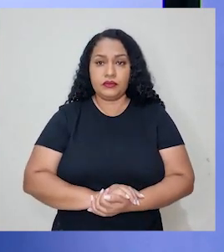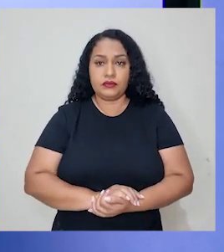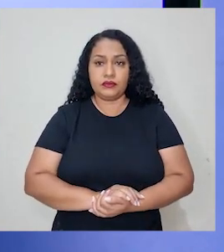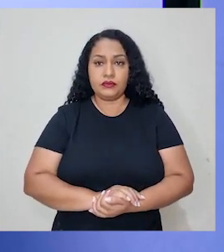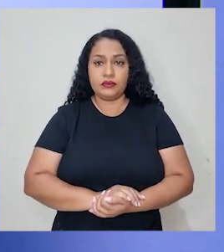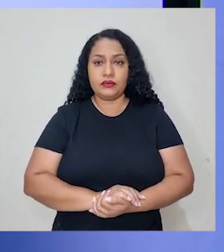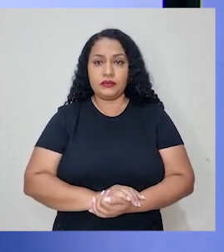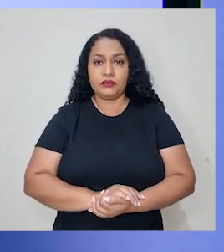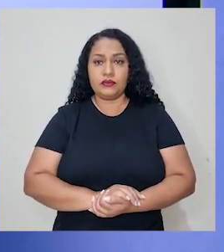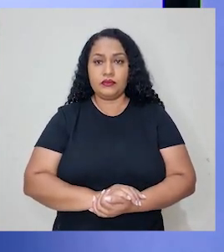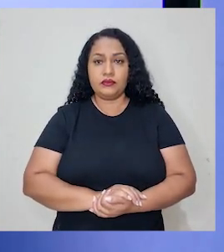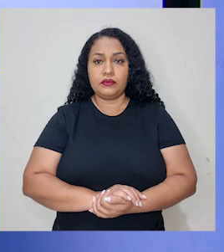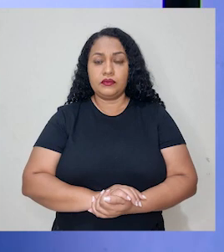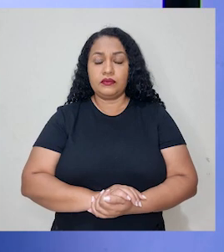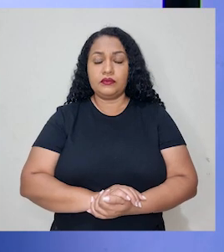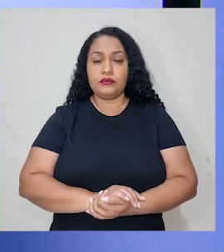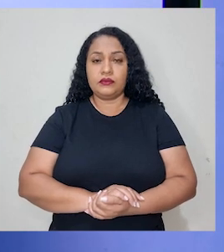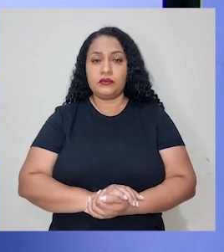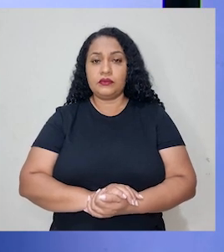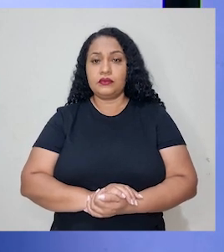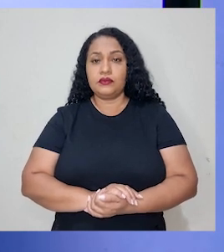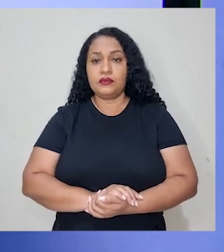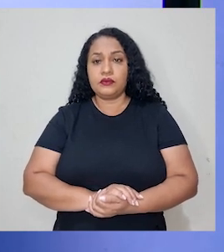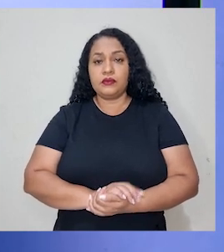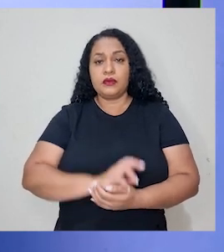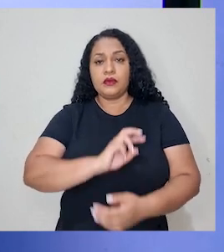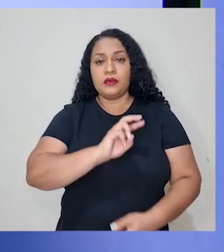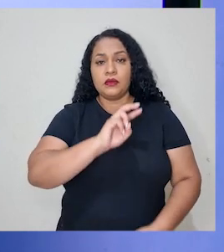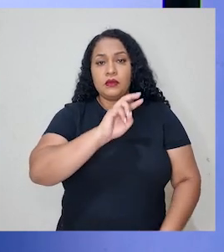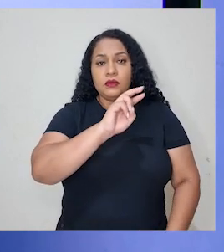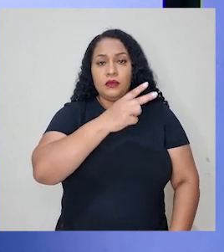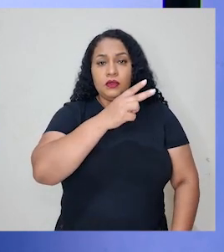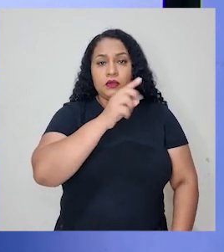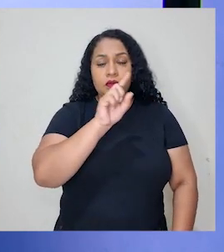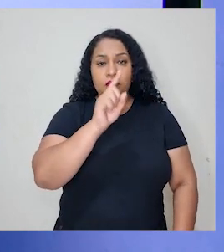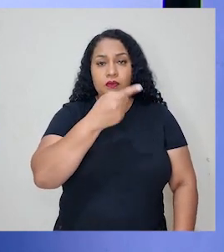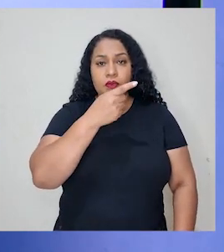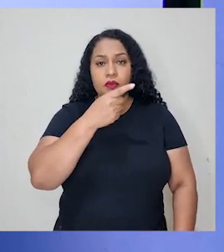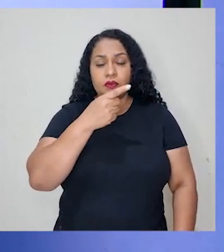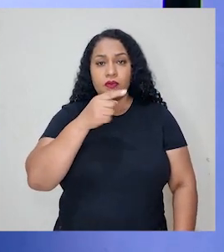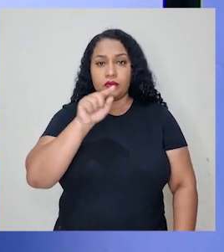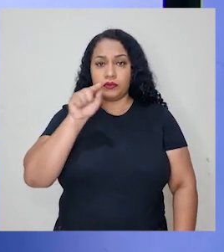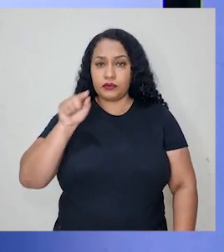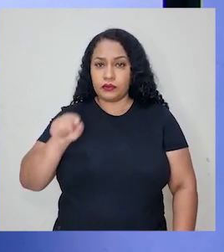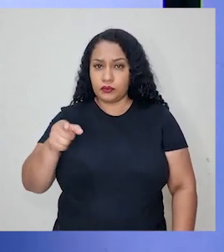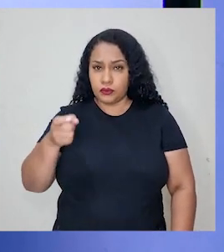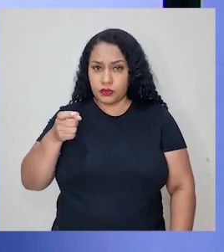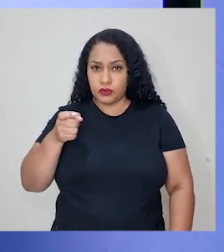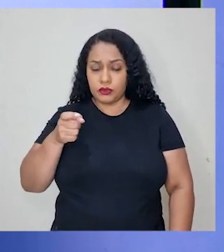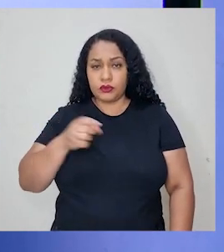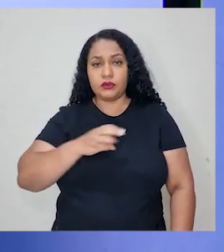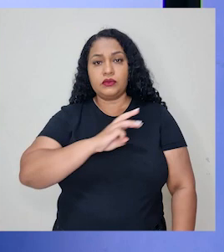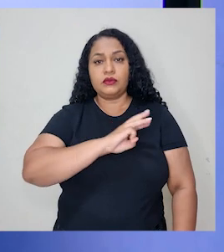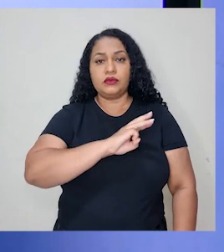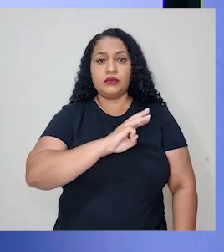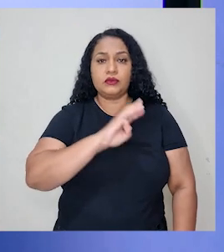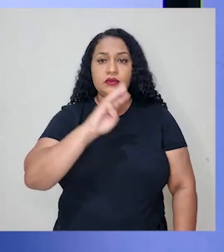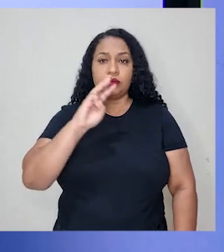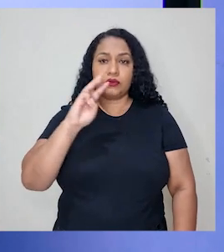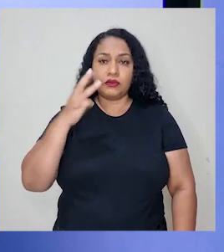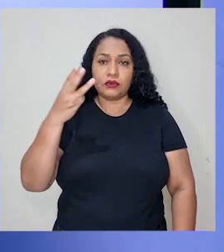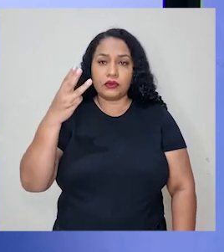Eu venho aqui e multiplico 2.000 por x, que está aqui. E multiplico 3